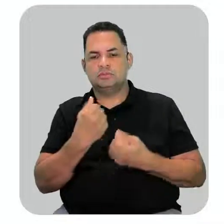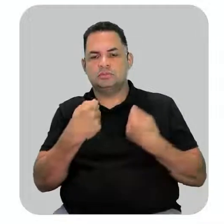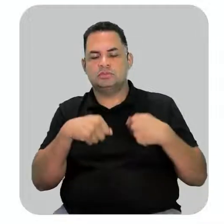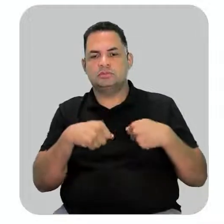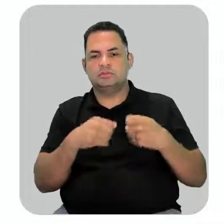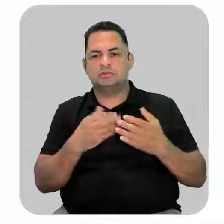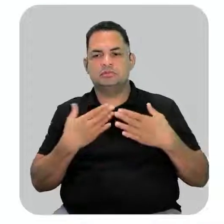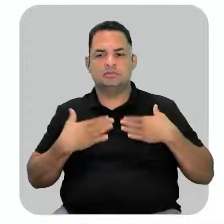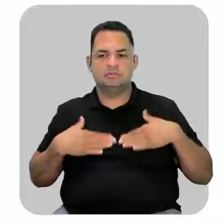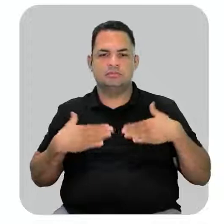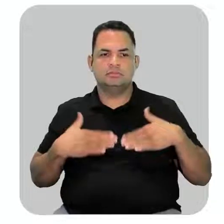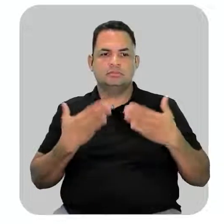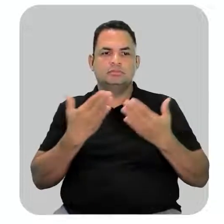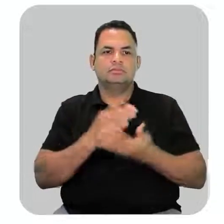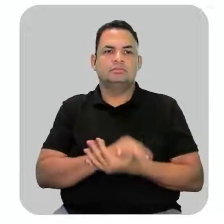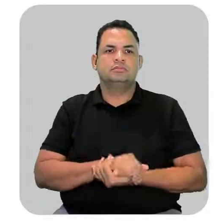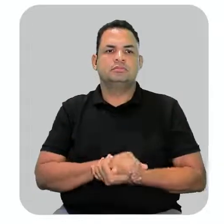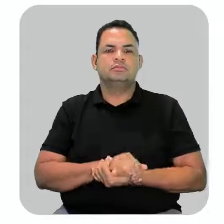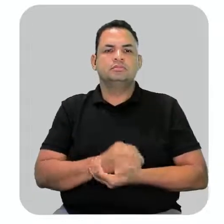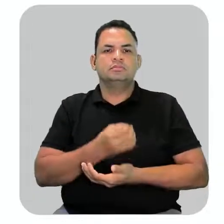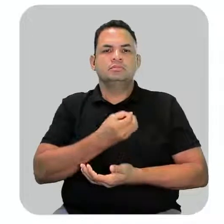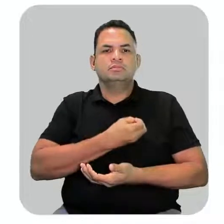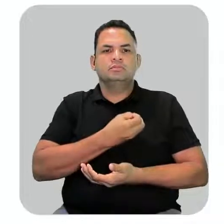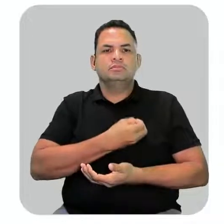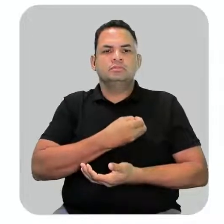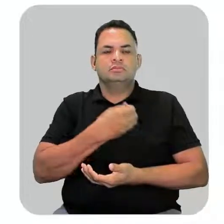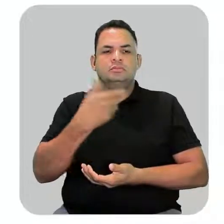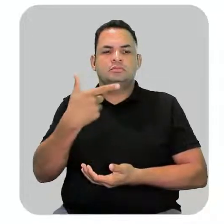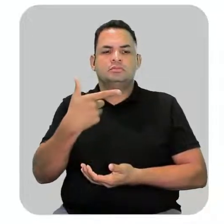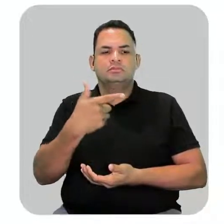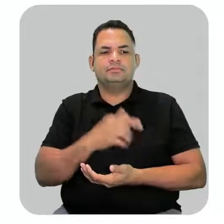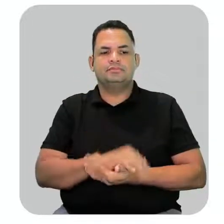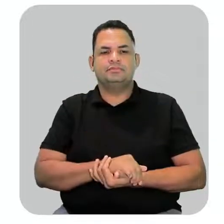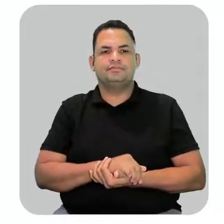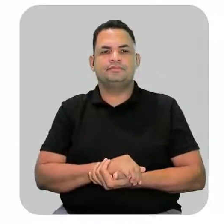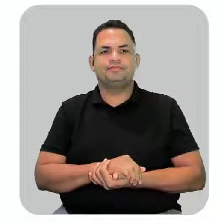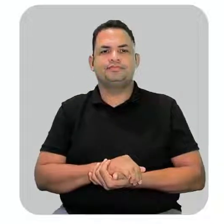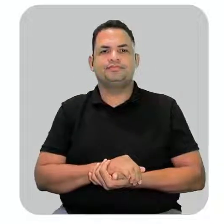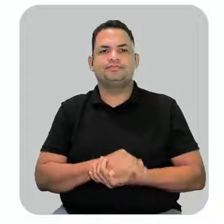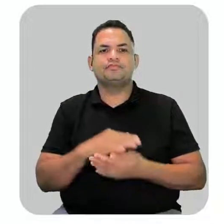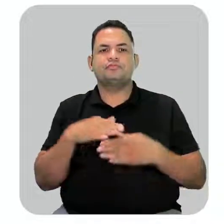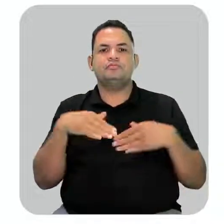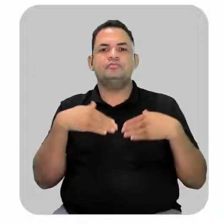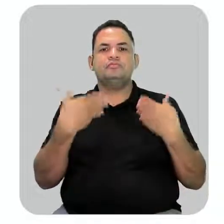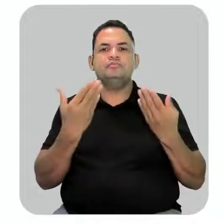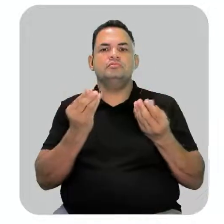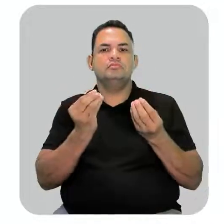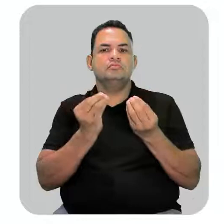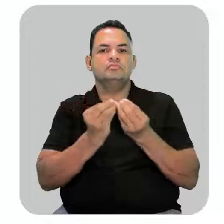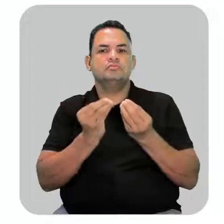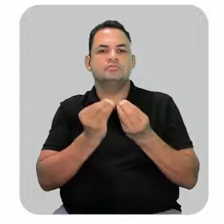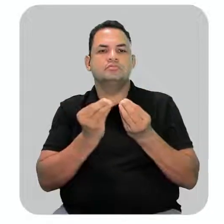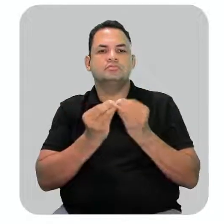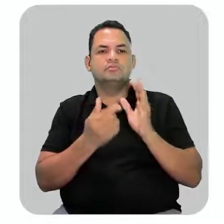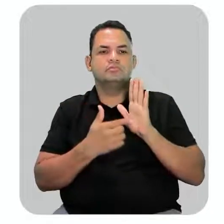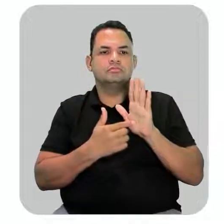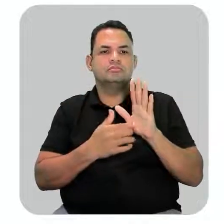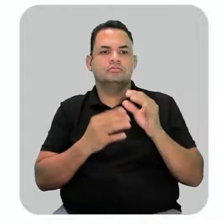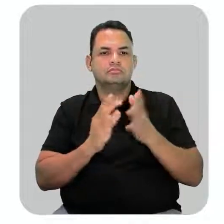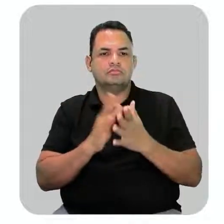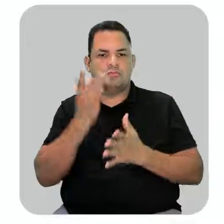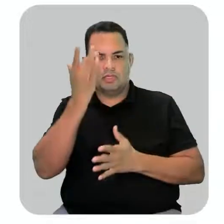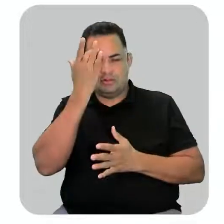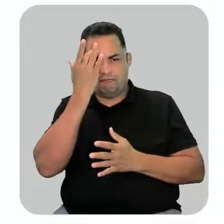Tranquilo? Questão de número 2. Qual das moléculas apresenta fórmula